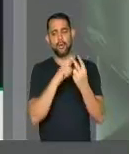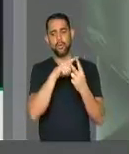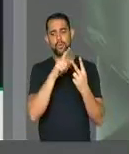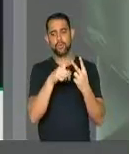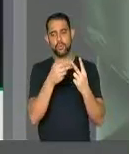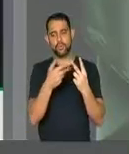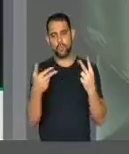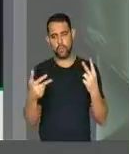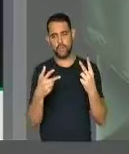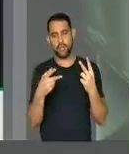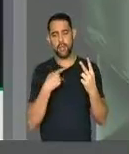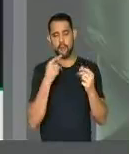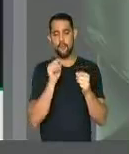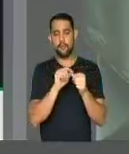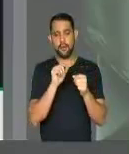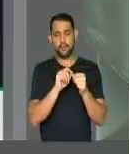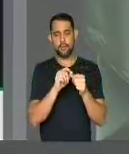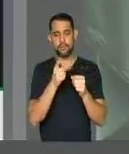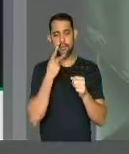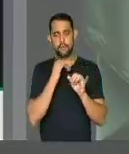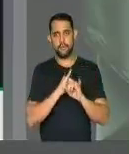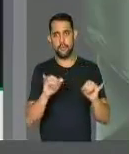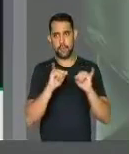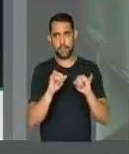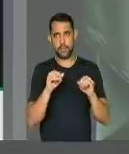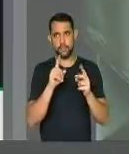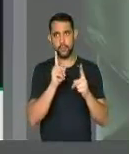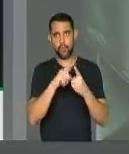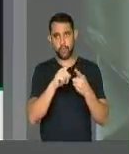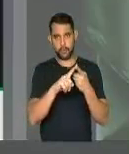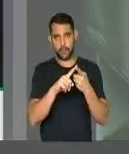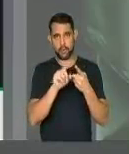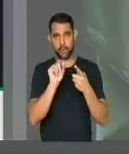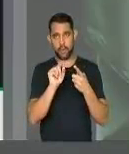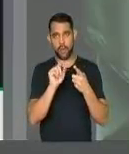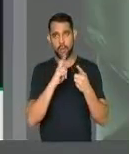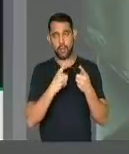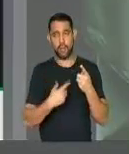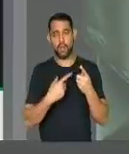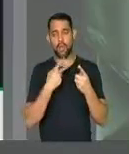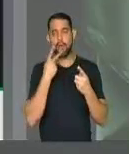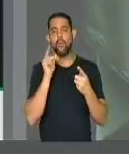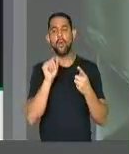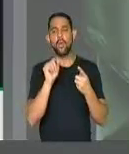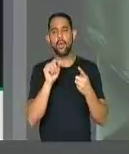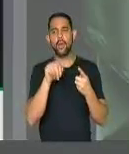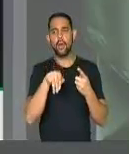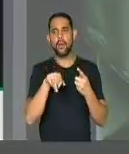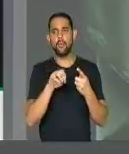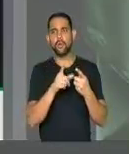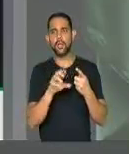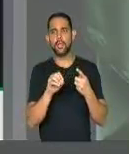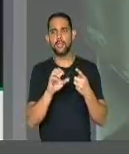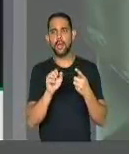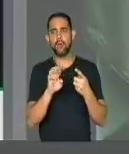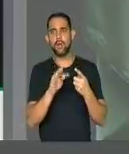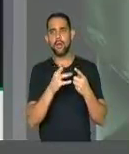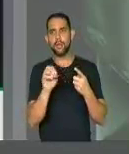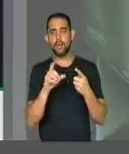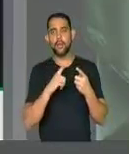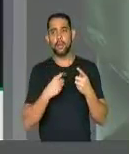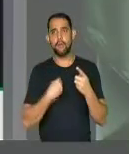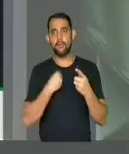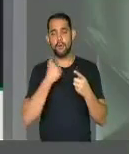casos que eu faço registro. O primeiro, em relação à Monalisa Alcântara,